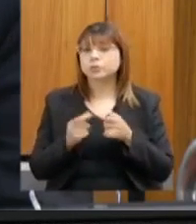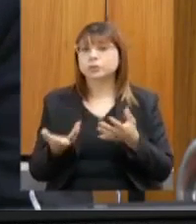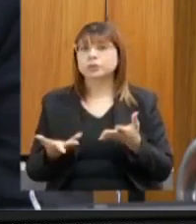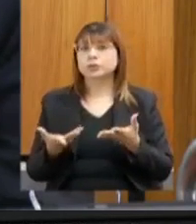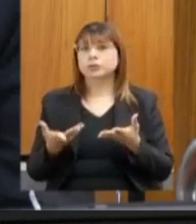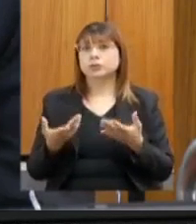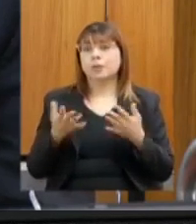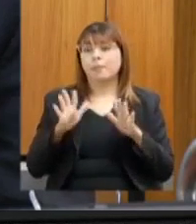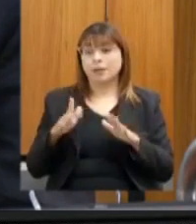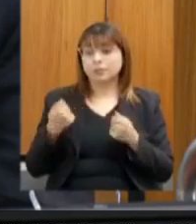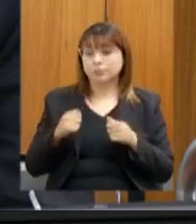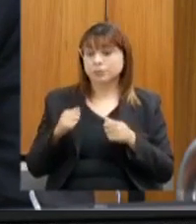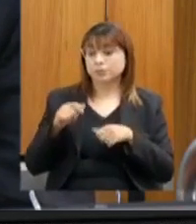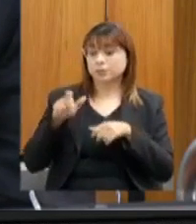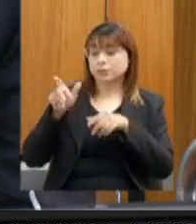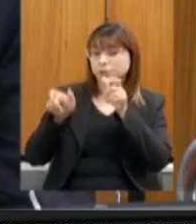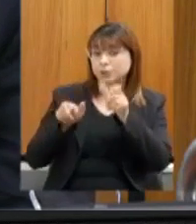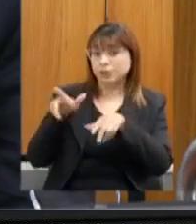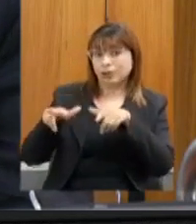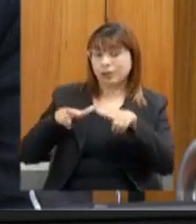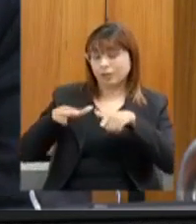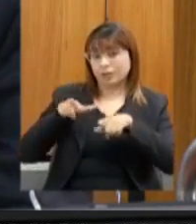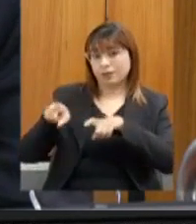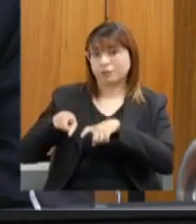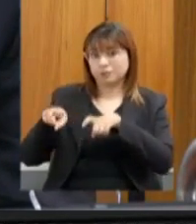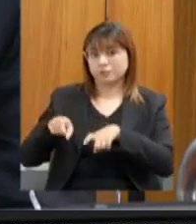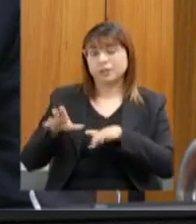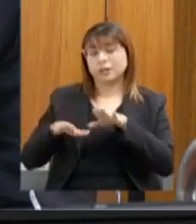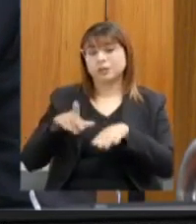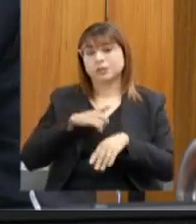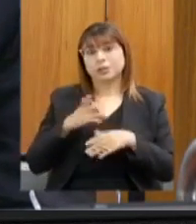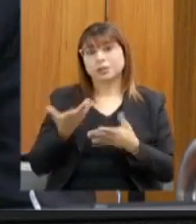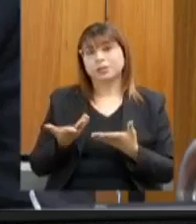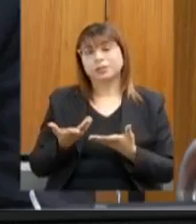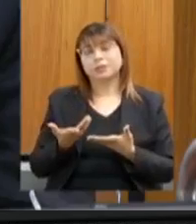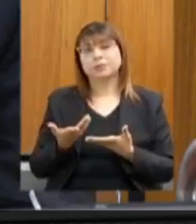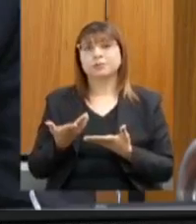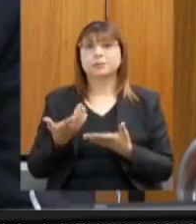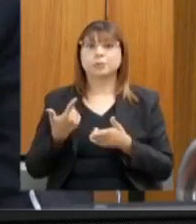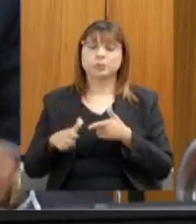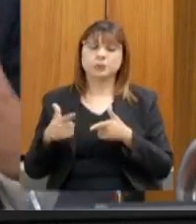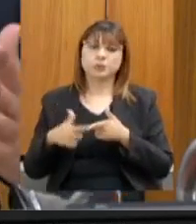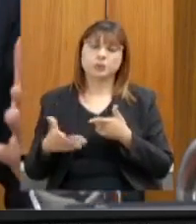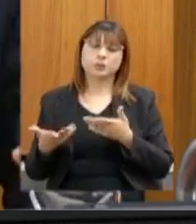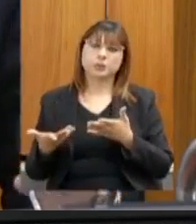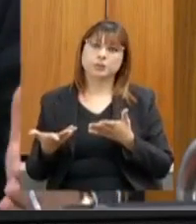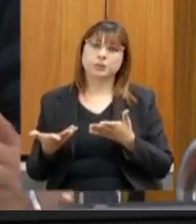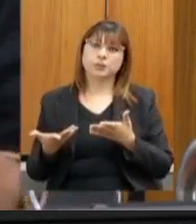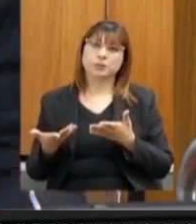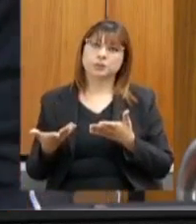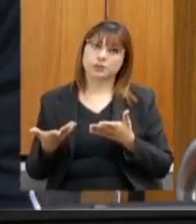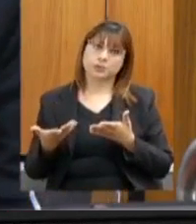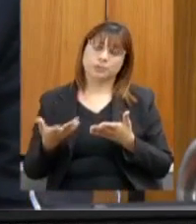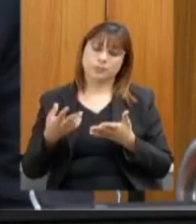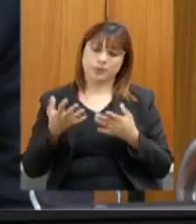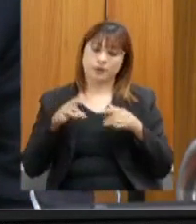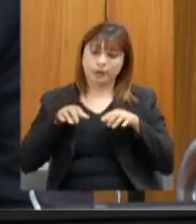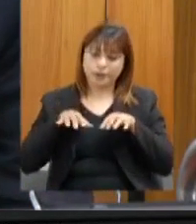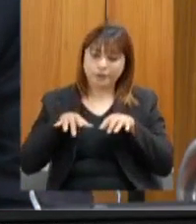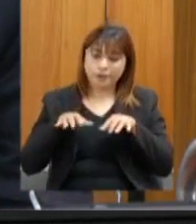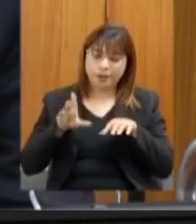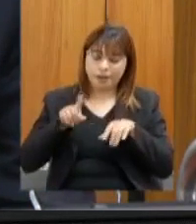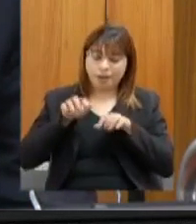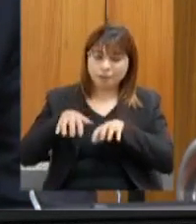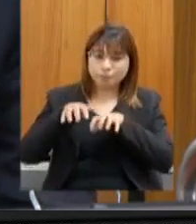do produtor. Às vezes, nós temos o impedimento que seja colocado um pivô de irrigação, porque ali tem uma árvore que não poderia